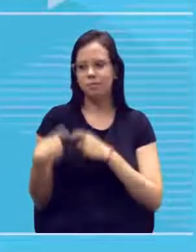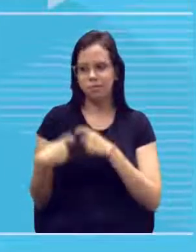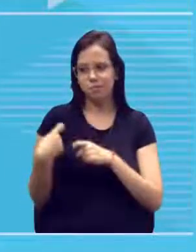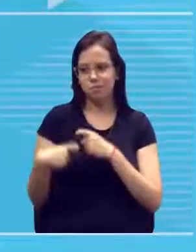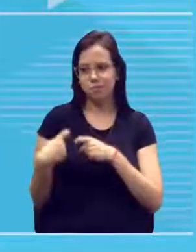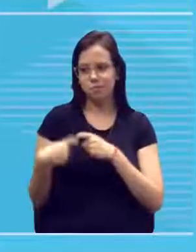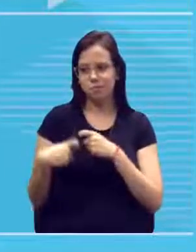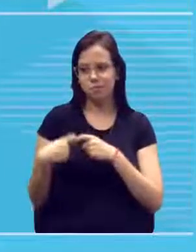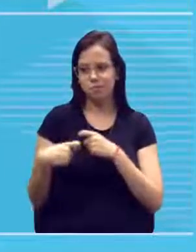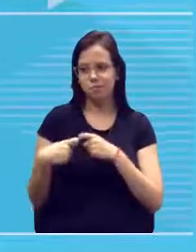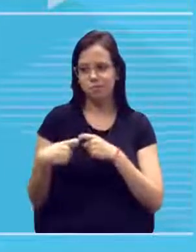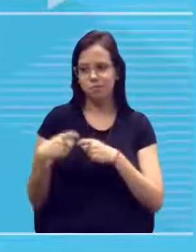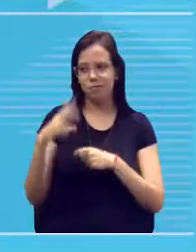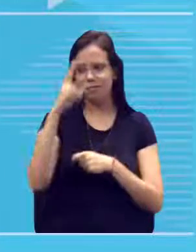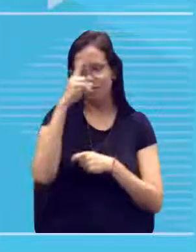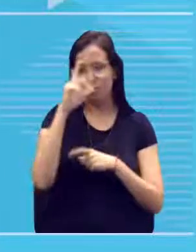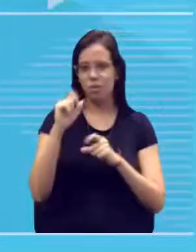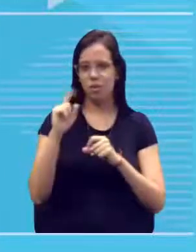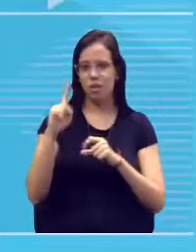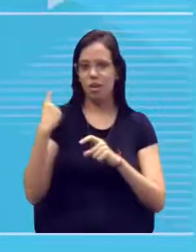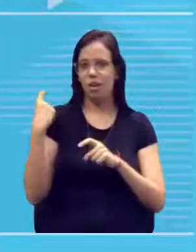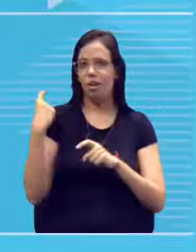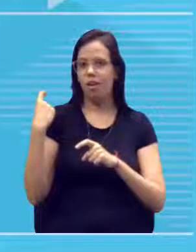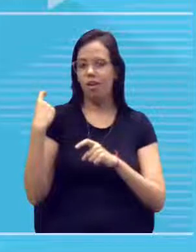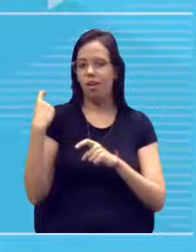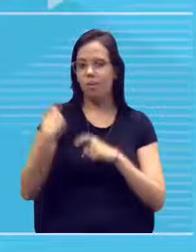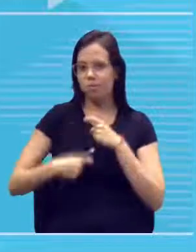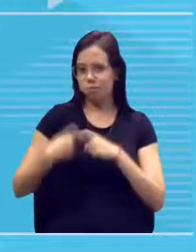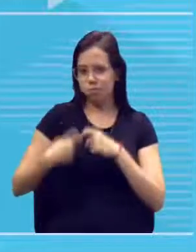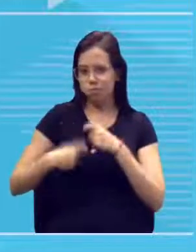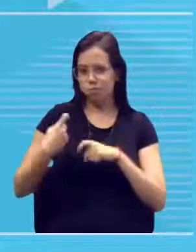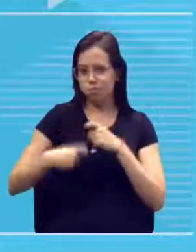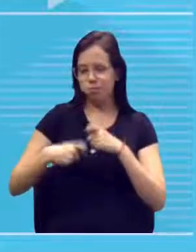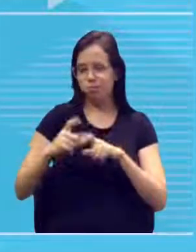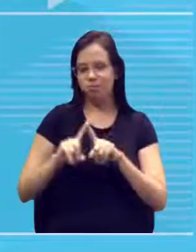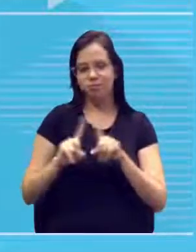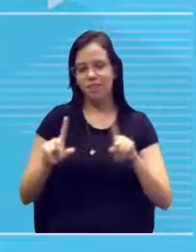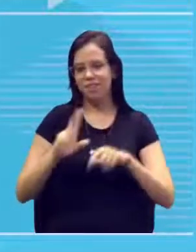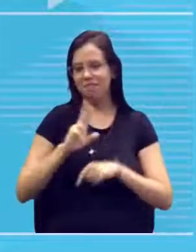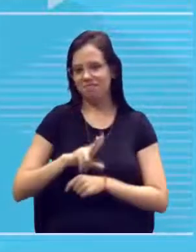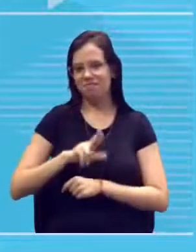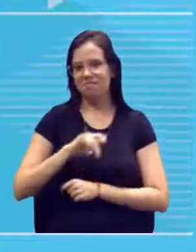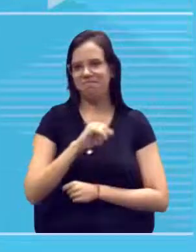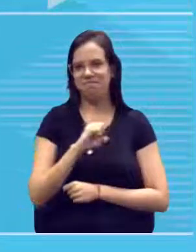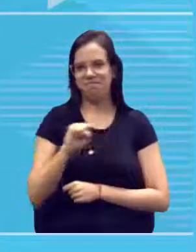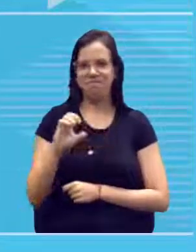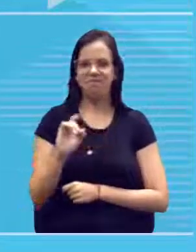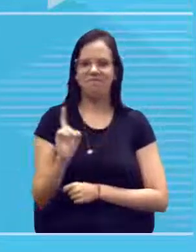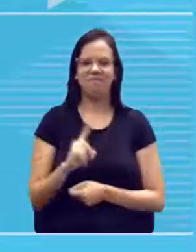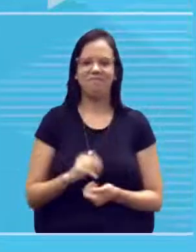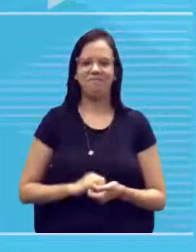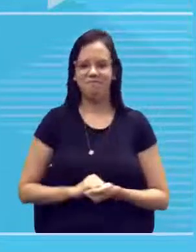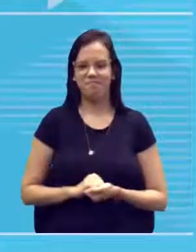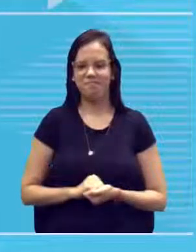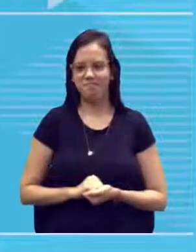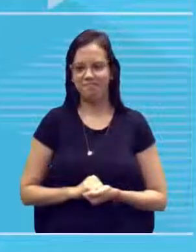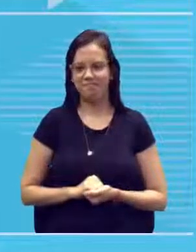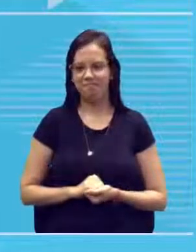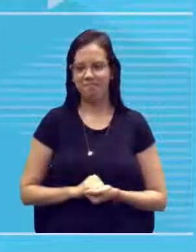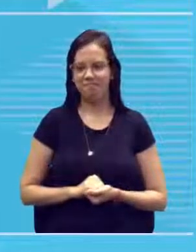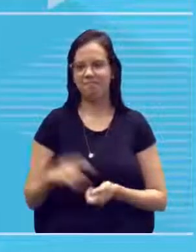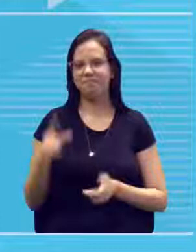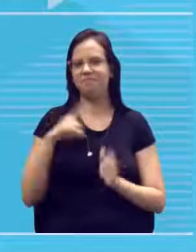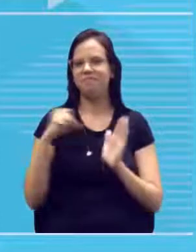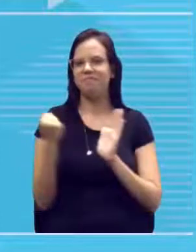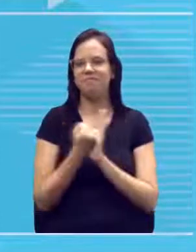seguinte. Ah, é o sexo em si, é o coito, tá? Mas não é isso. A reprodução sexuada, ela tá marcada pelo quê? Pela